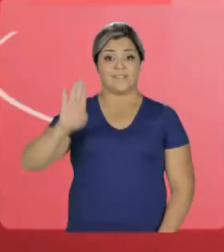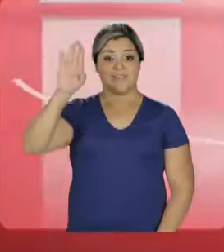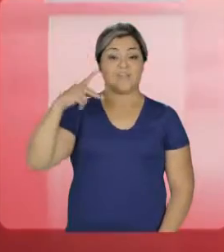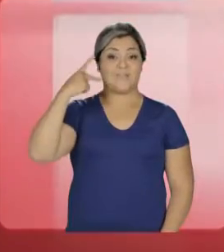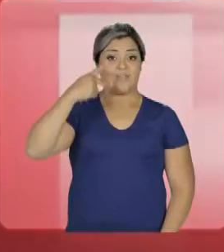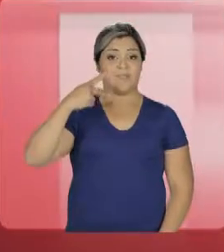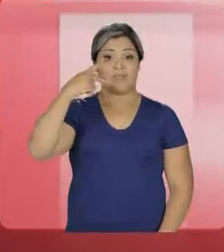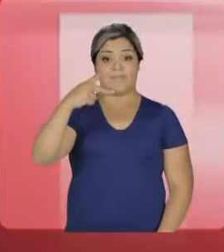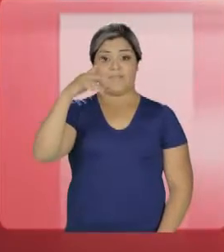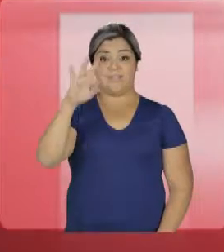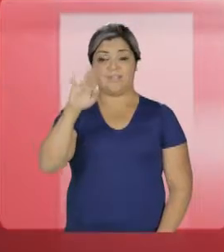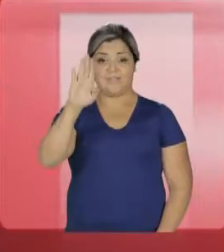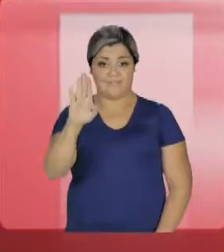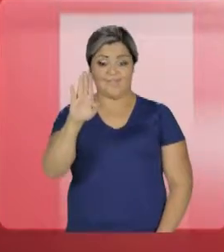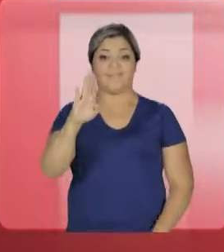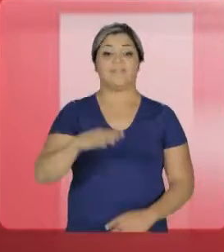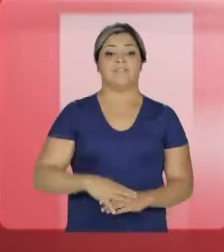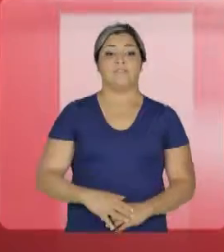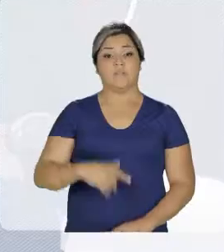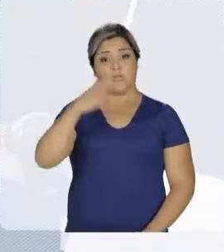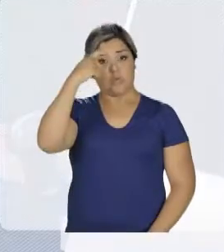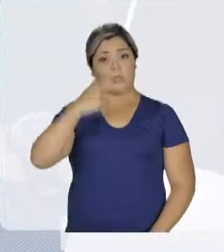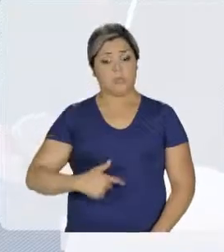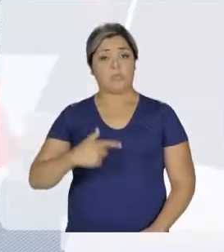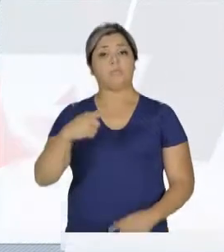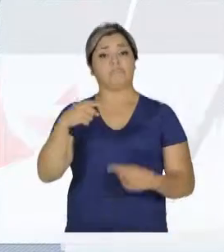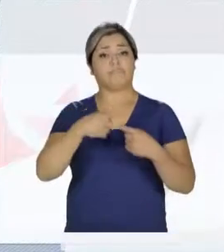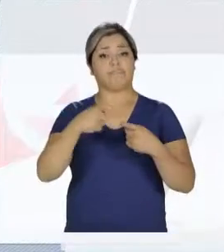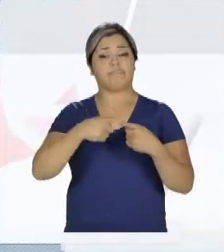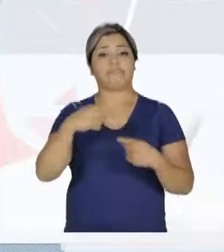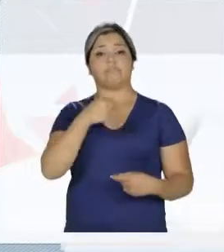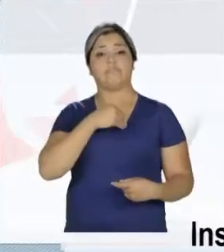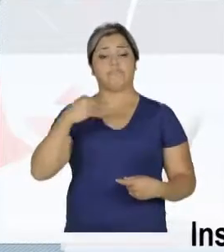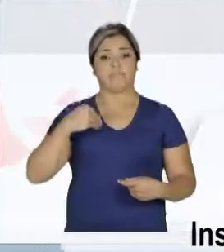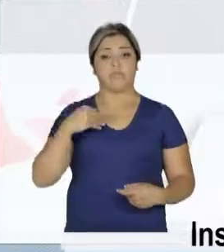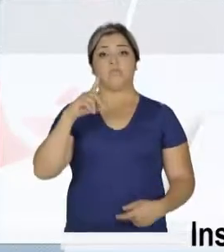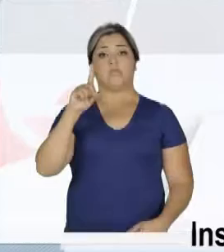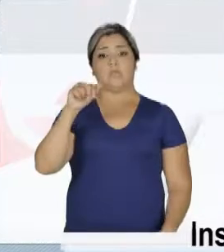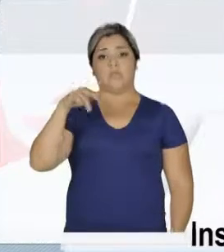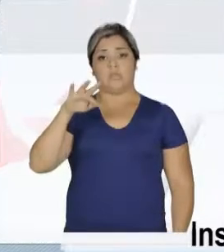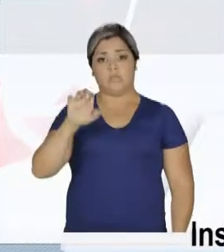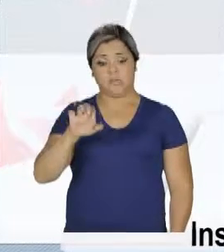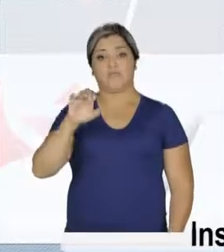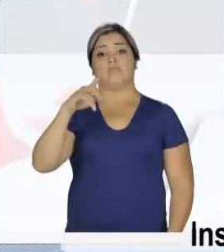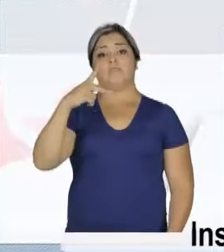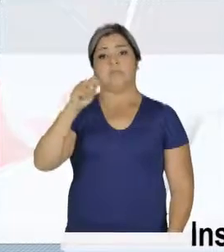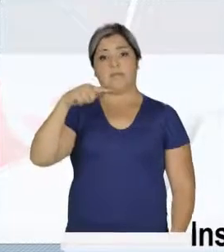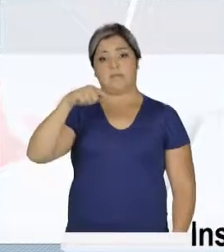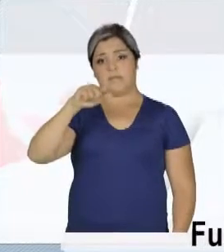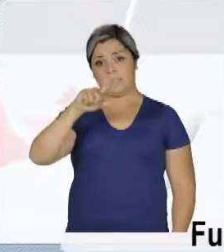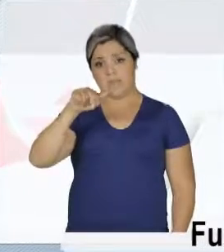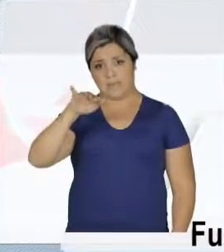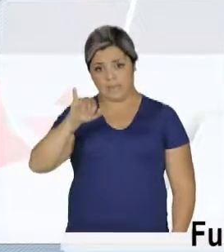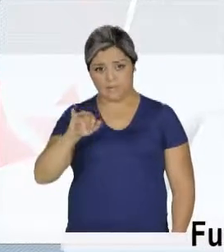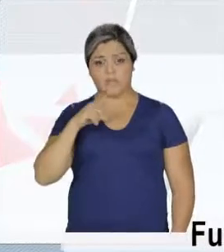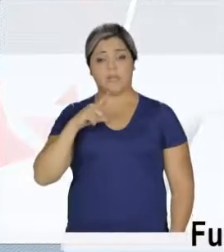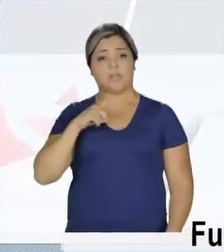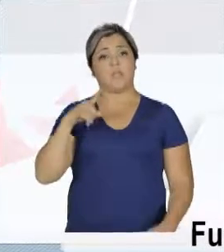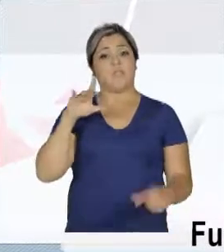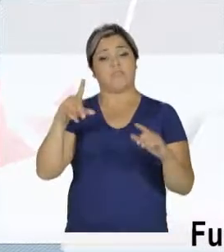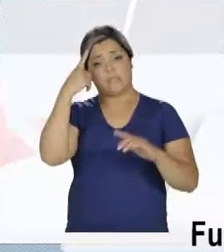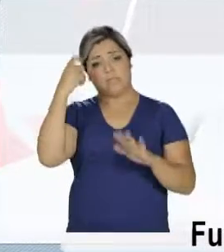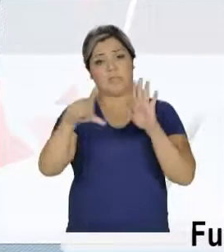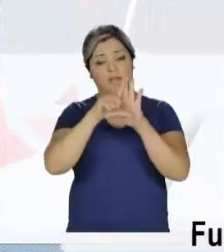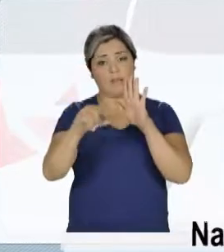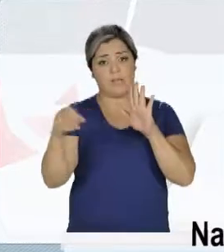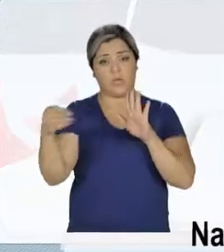Candidatos a vereador pelo PTB. Sou médico cardiologista formado pelo Instituto Dante Pazanese, vereador por São Paulo. Fui relator da nova lei